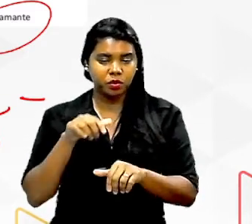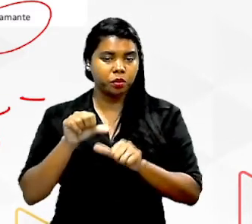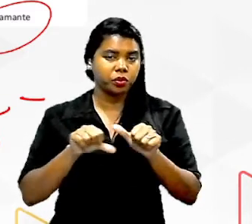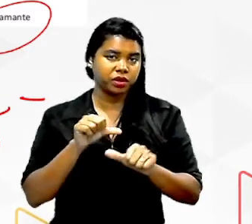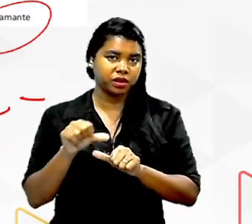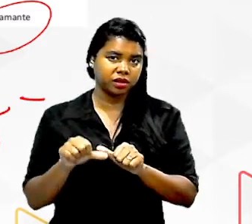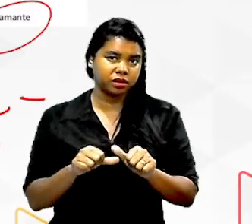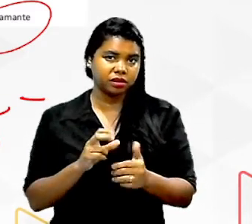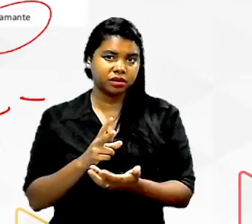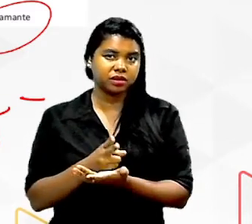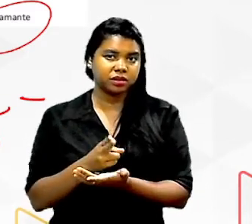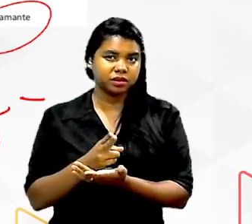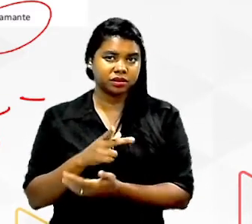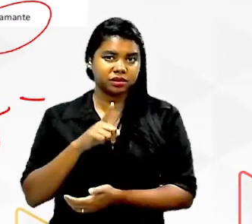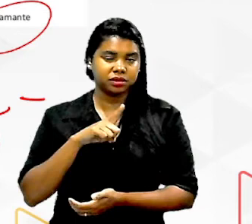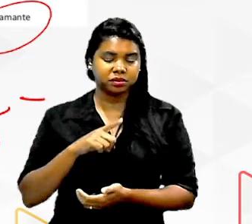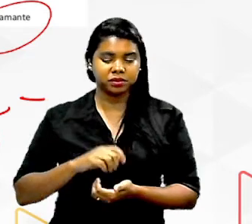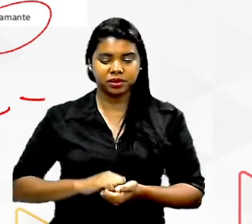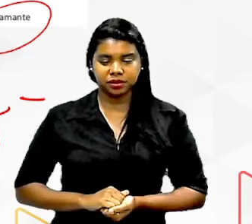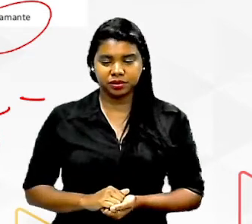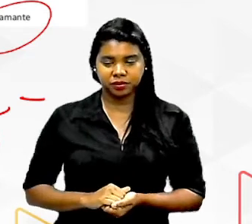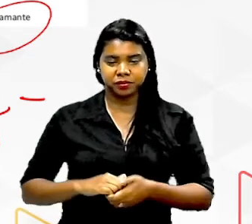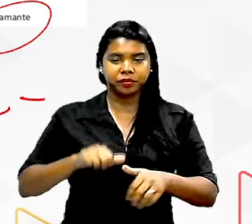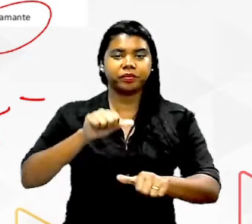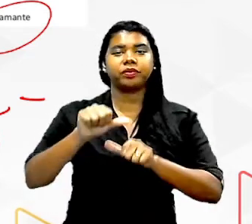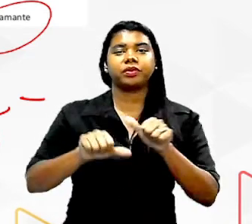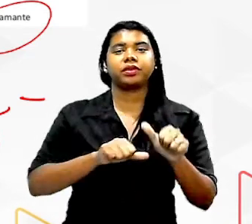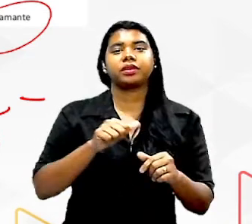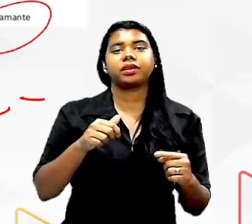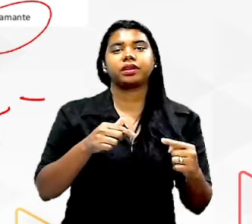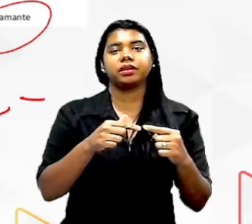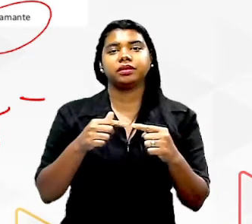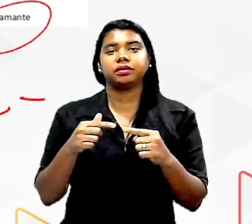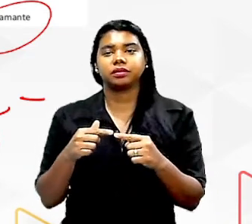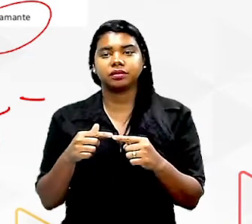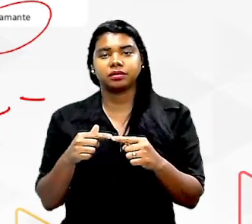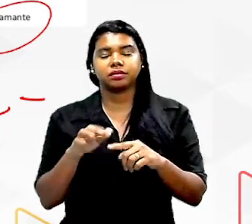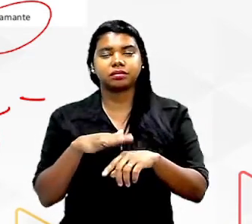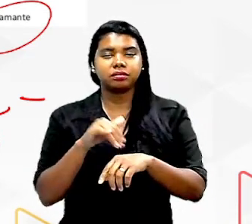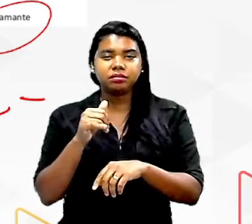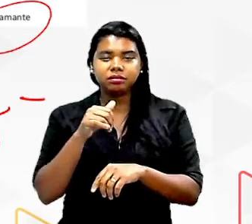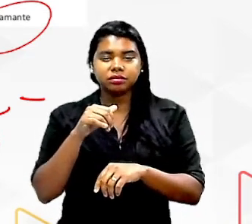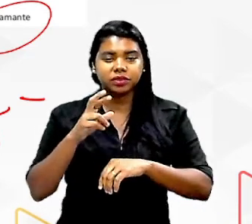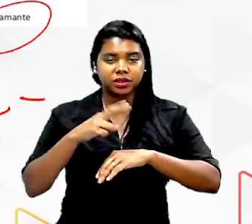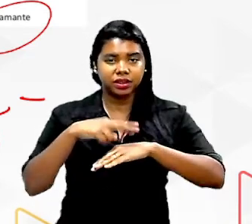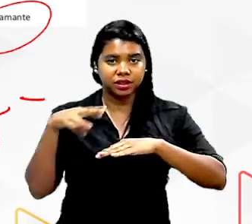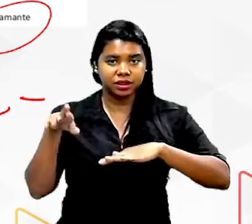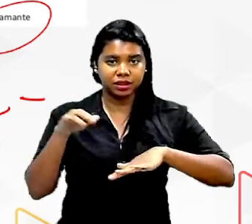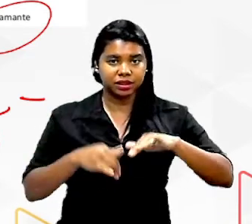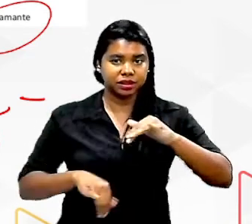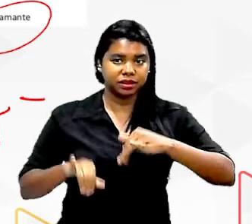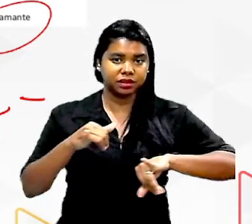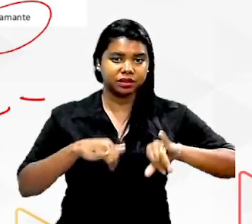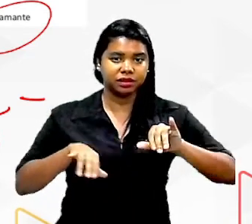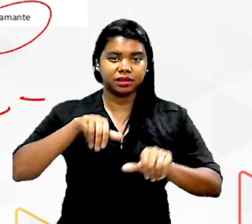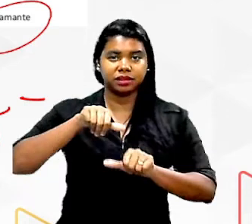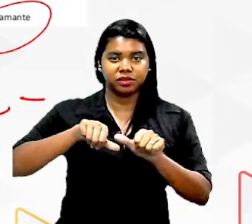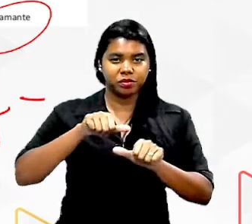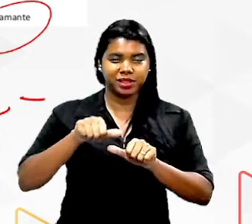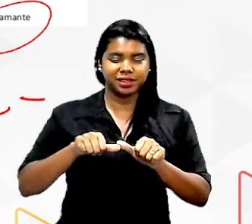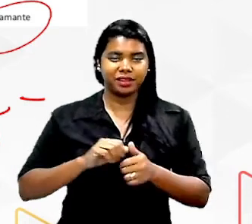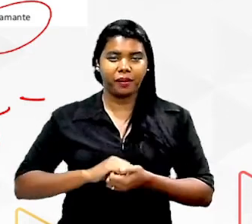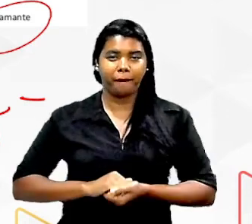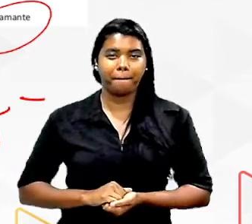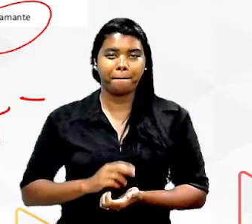aram então sempre que eu tenho uma mudança nessas ligações a gente chama isso de reação química de transformação química